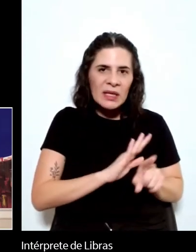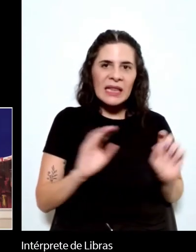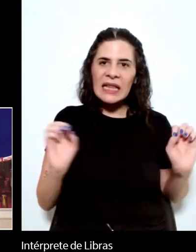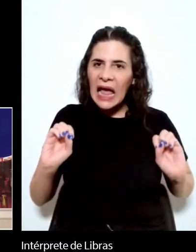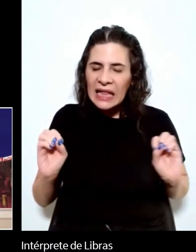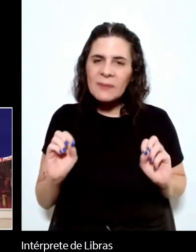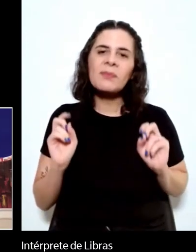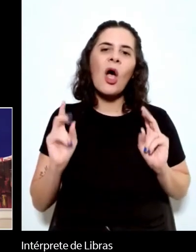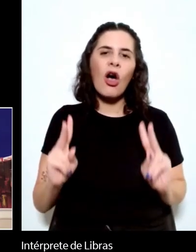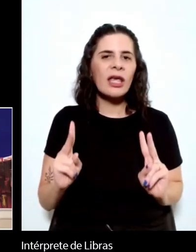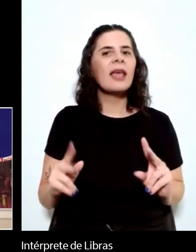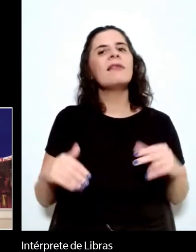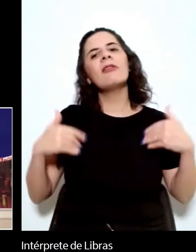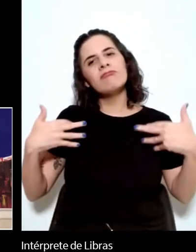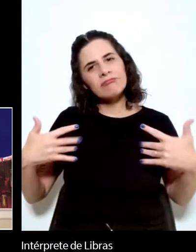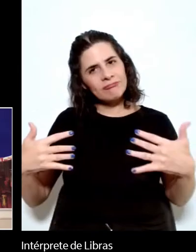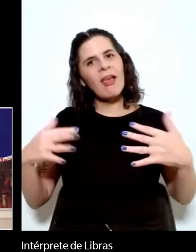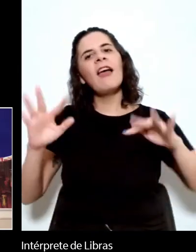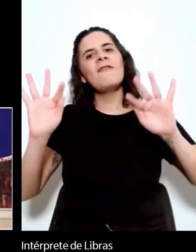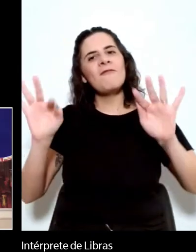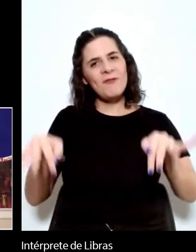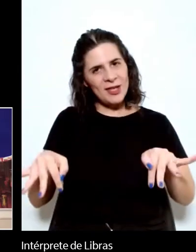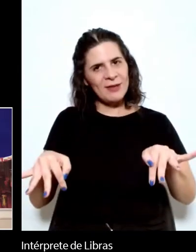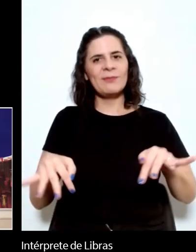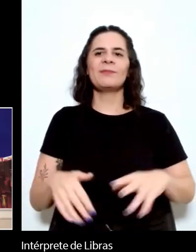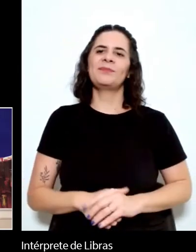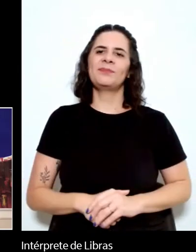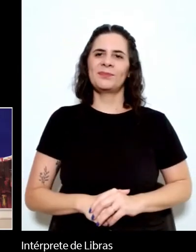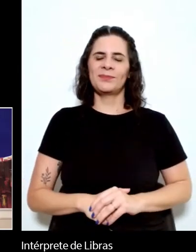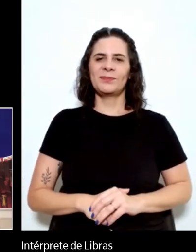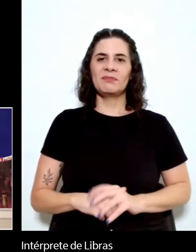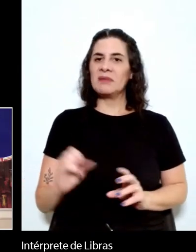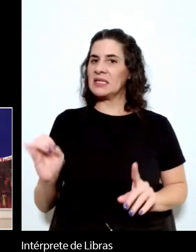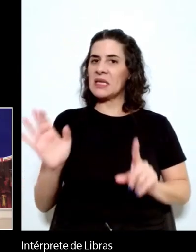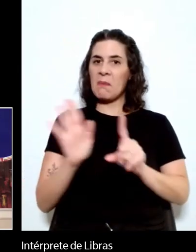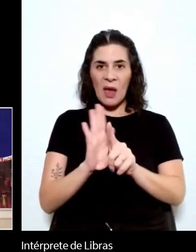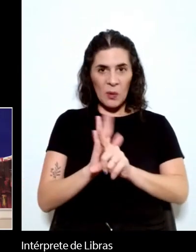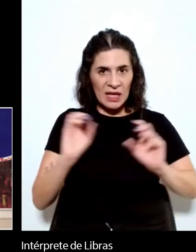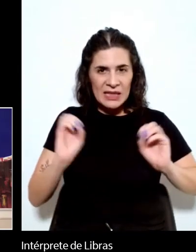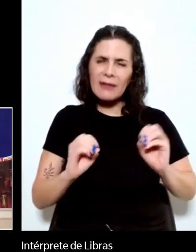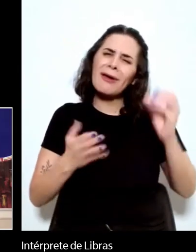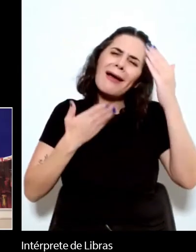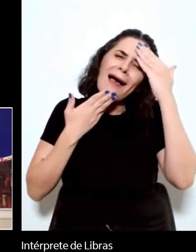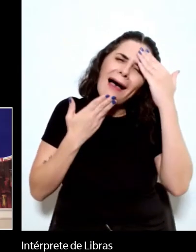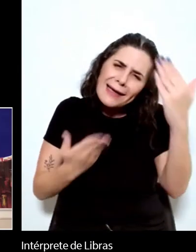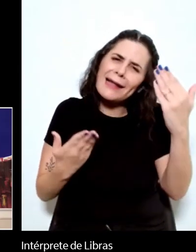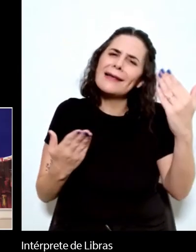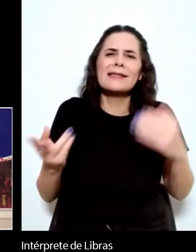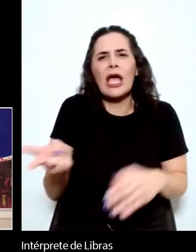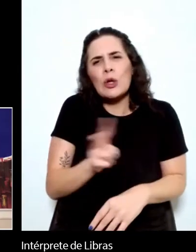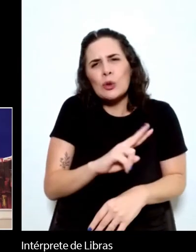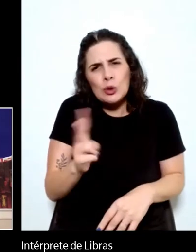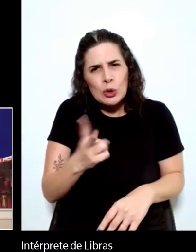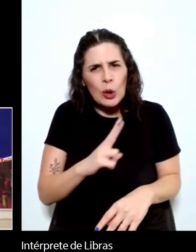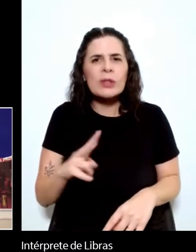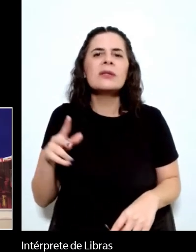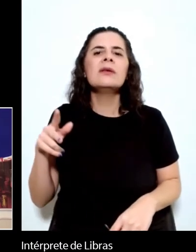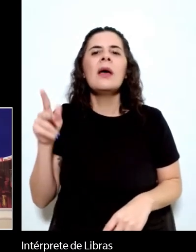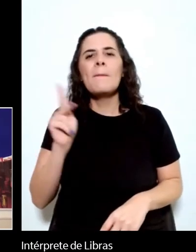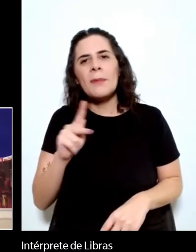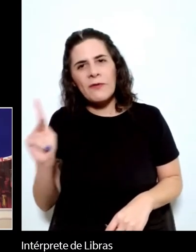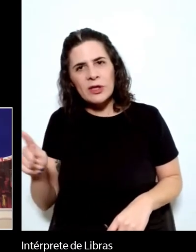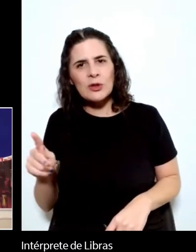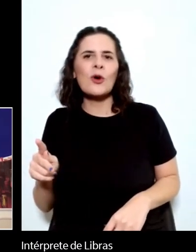acho que não se não houver mais perguntas eu quero agradecer muitíssimo ao professor David Jackson